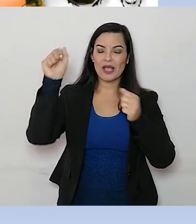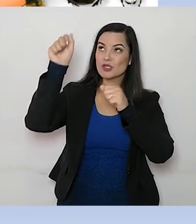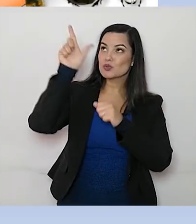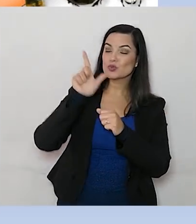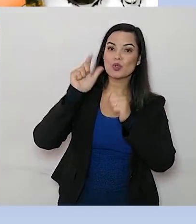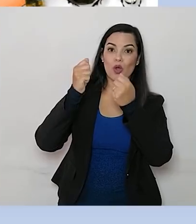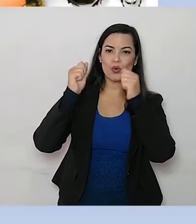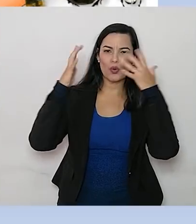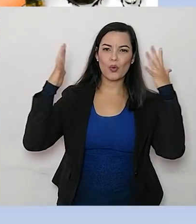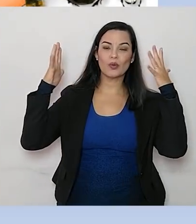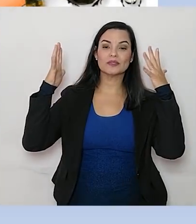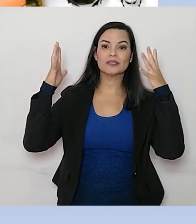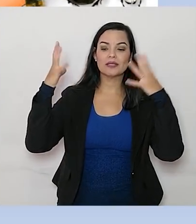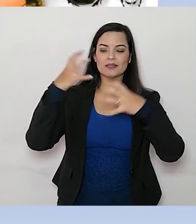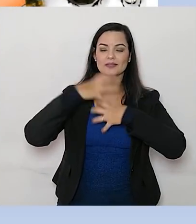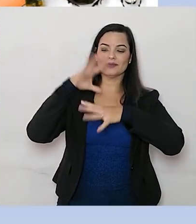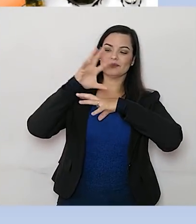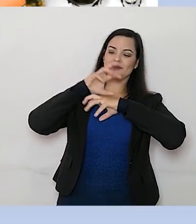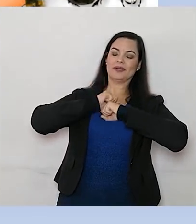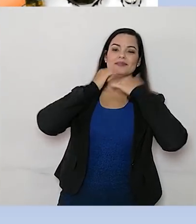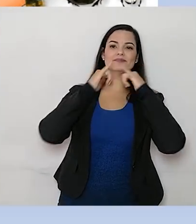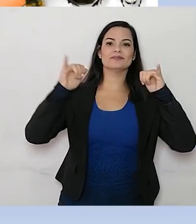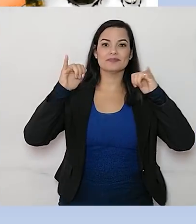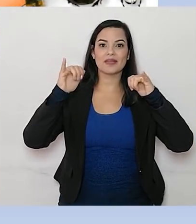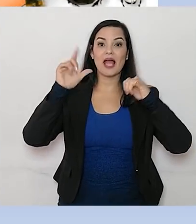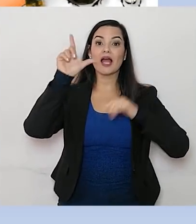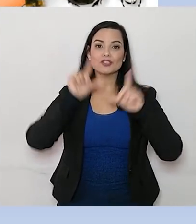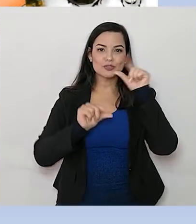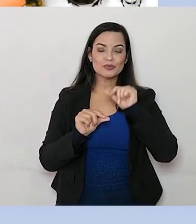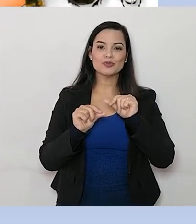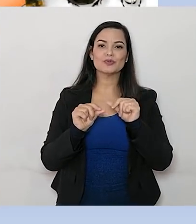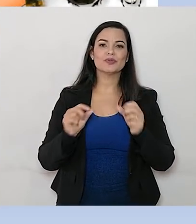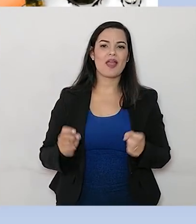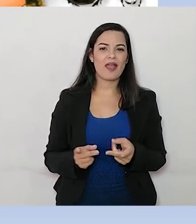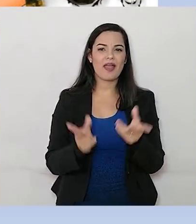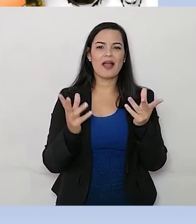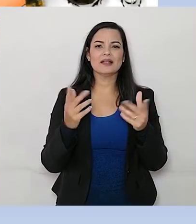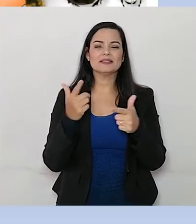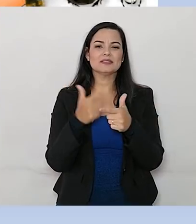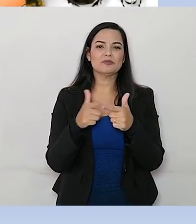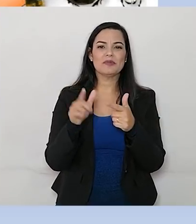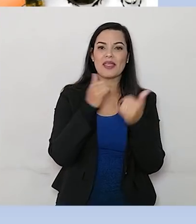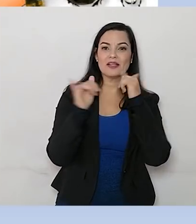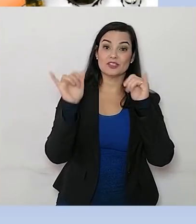Então, isso diminui o gasto energético que esses animais têm. Isso é uma vantagem para um grupo de animal.